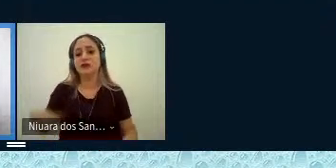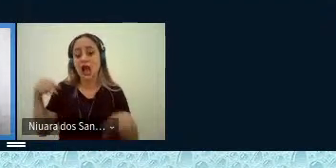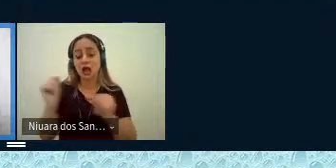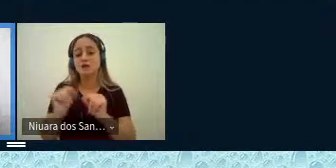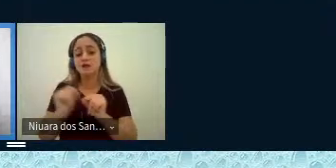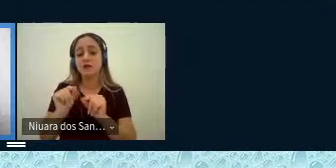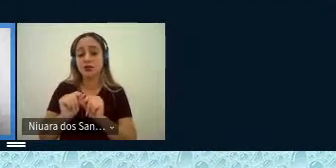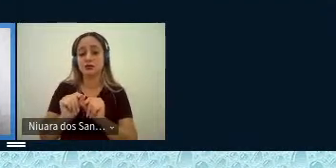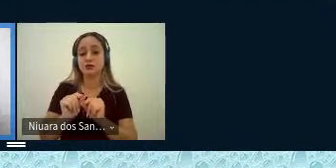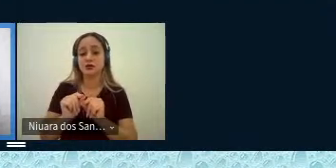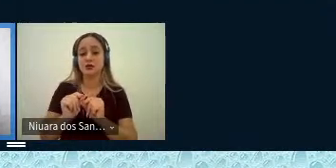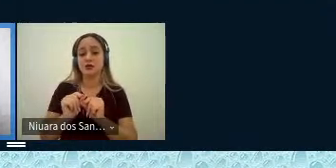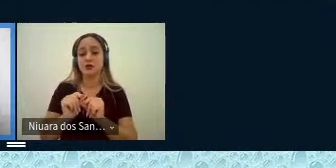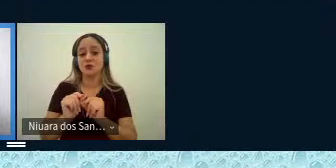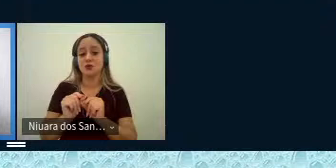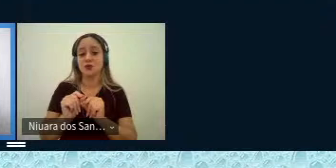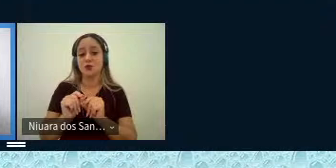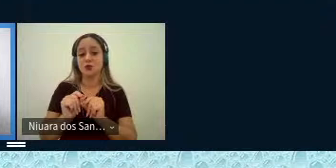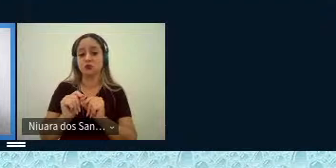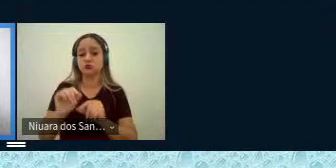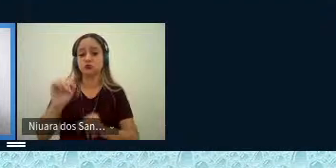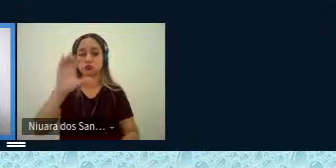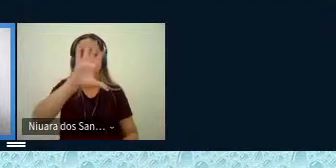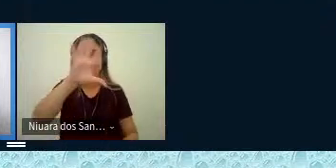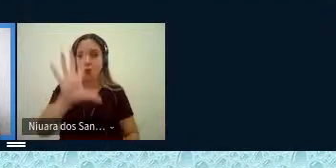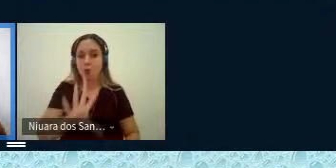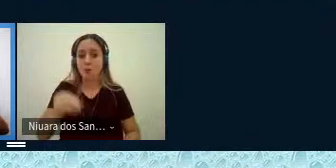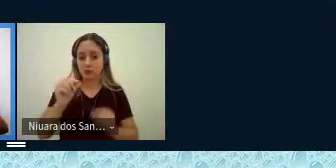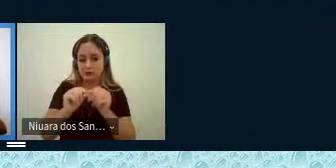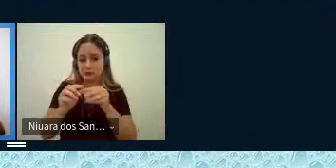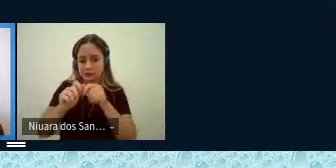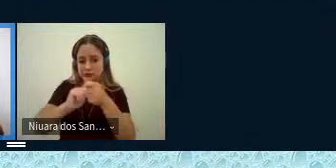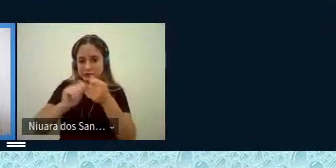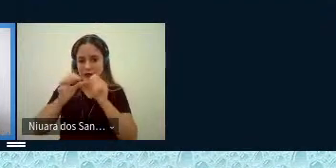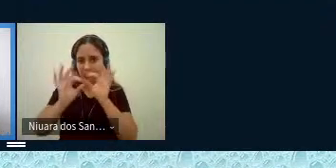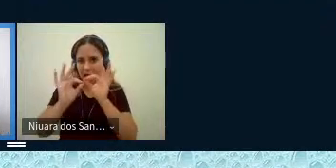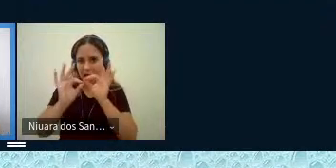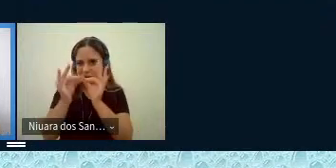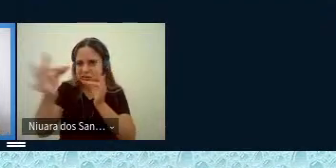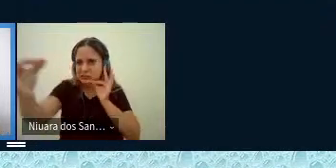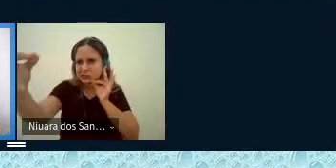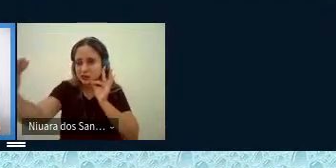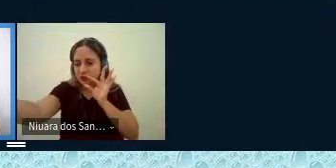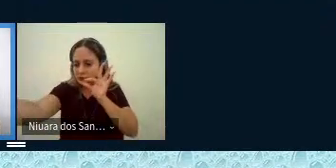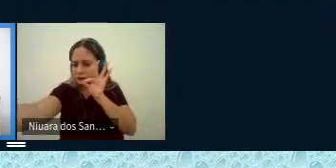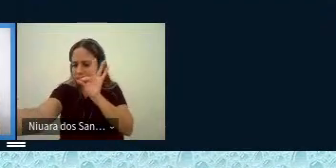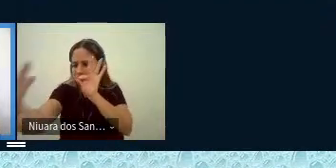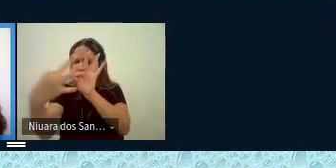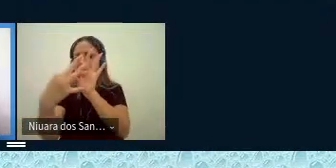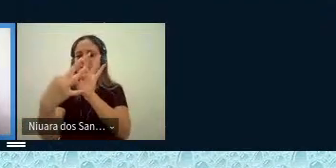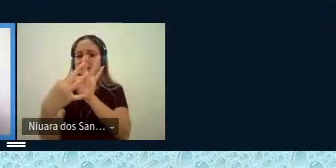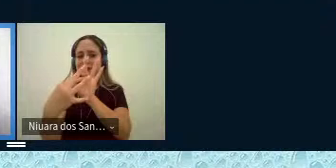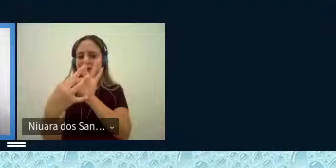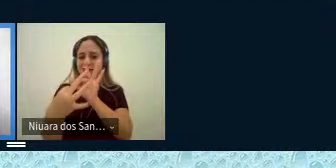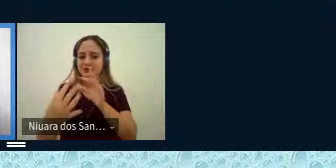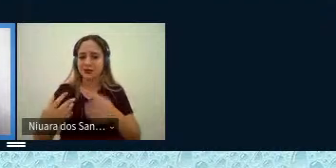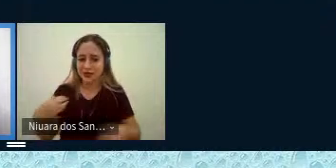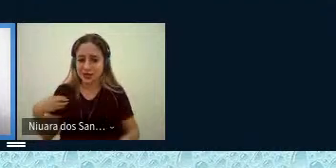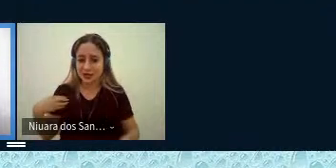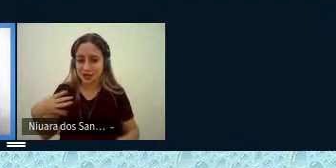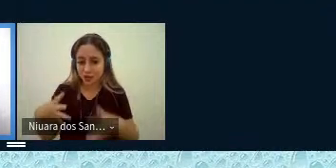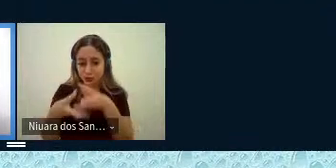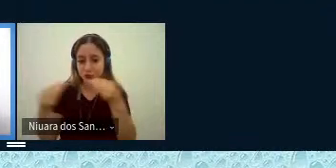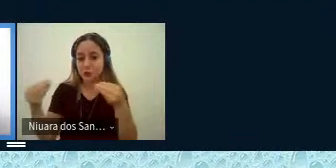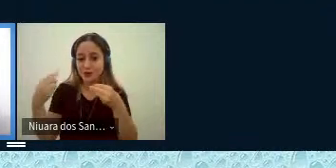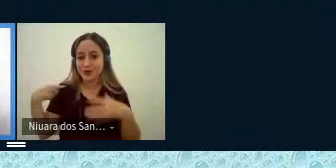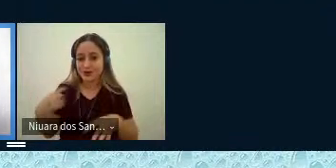esse mapa seja rasgado, não é? Essas distâncias, essas linhas tão longas desaparecem